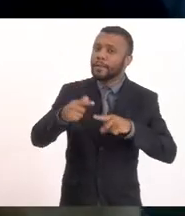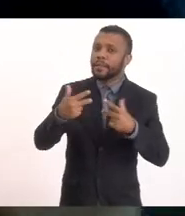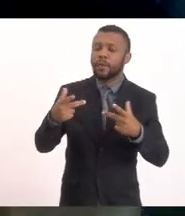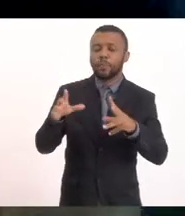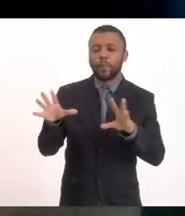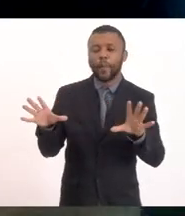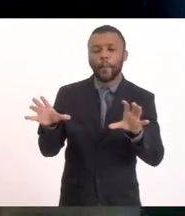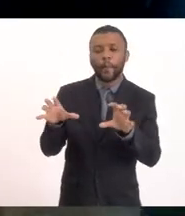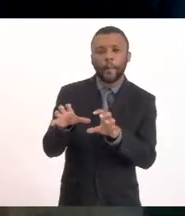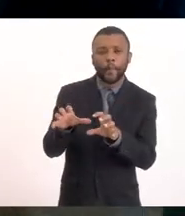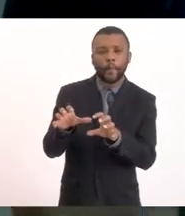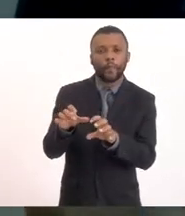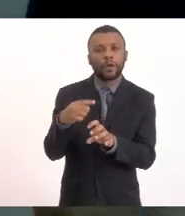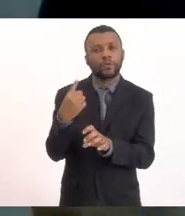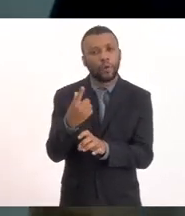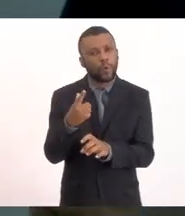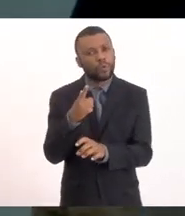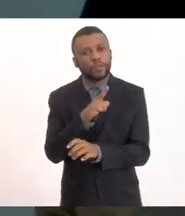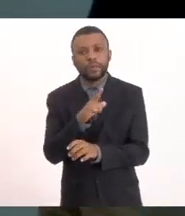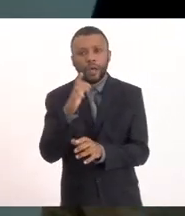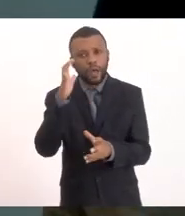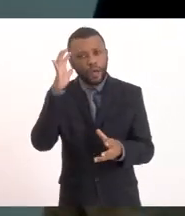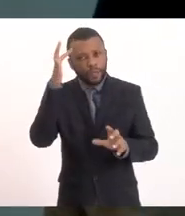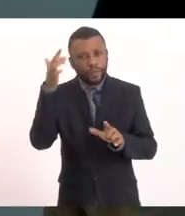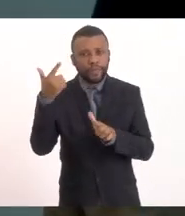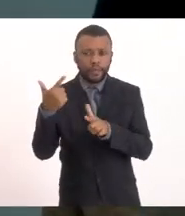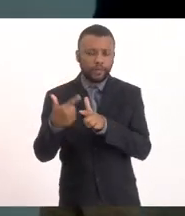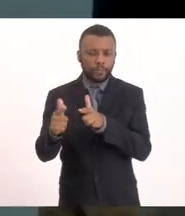possa fazer Essa disposição Pode passar